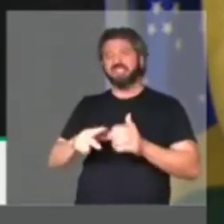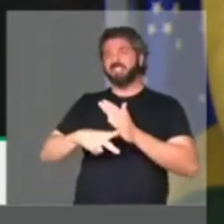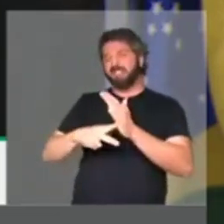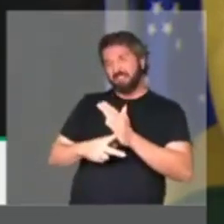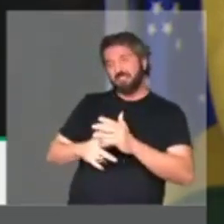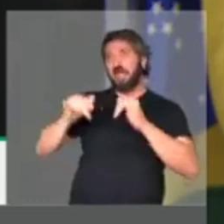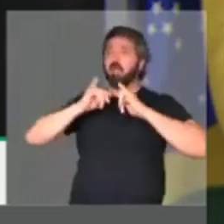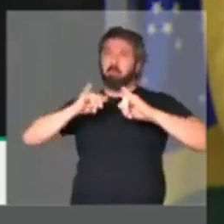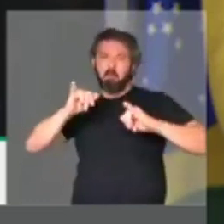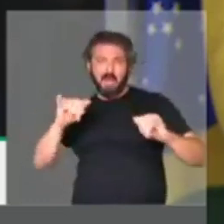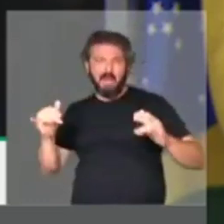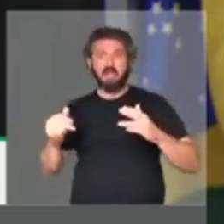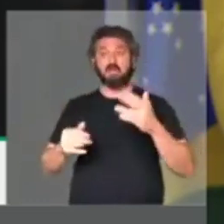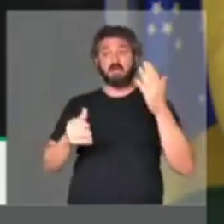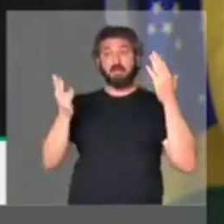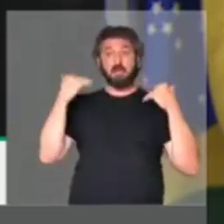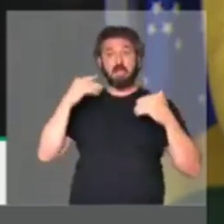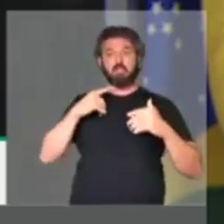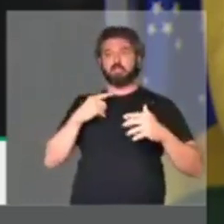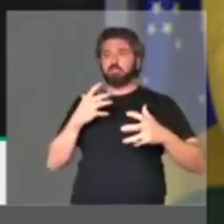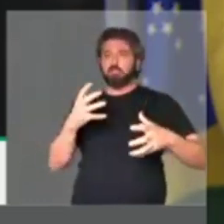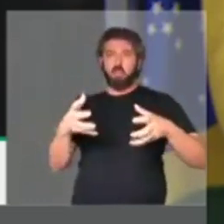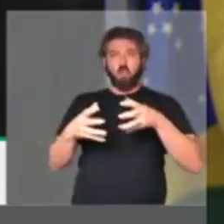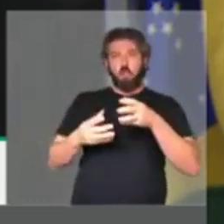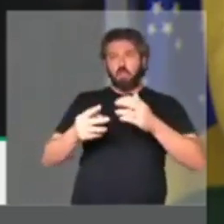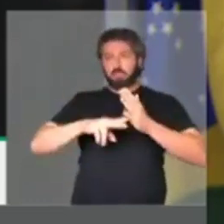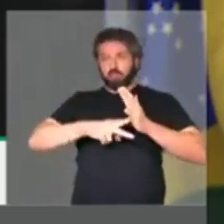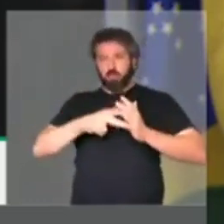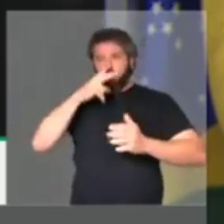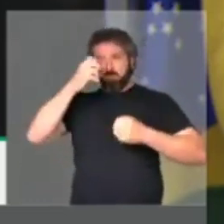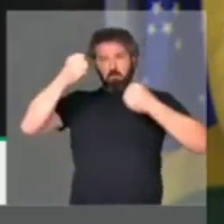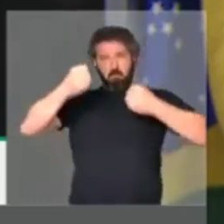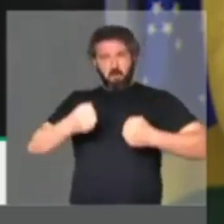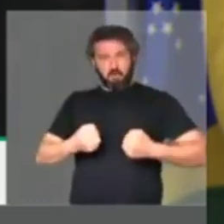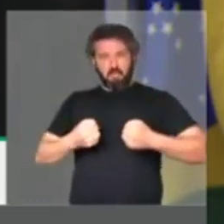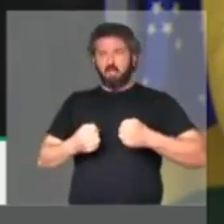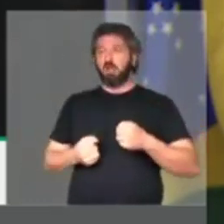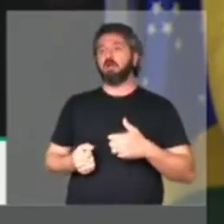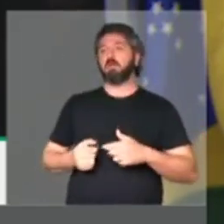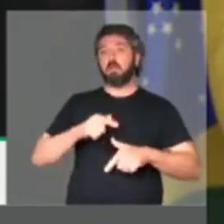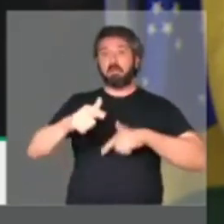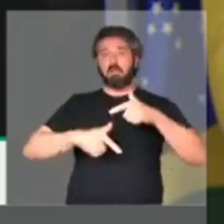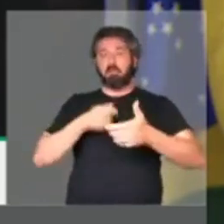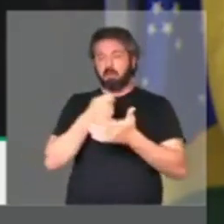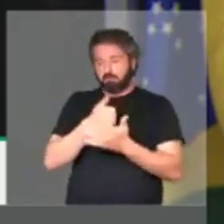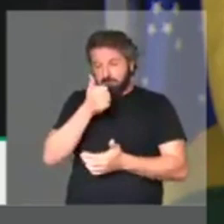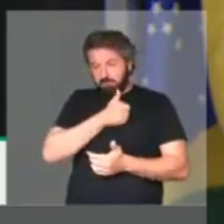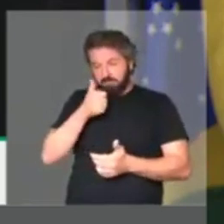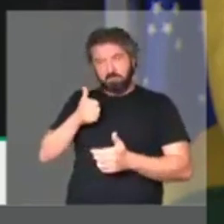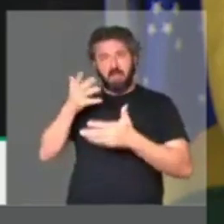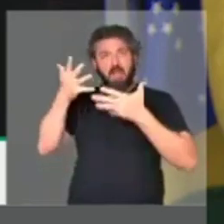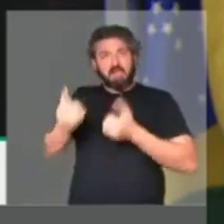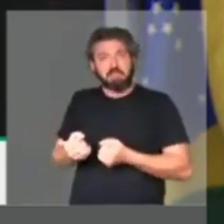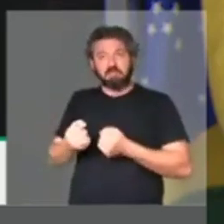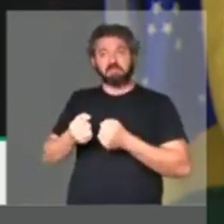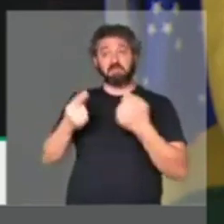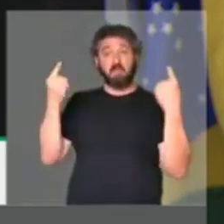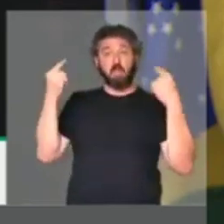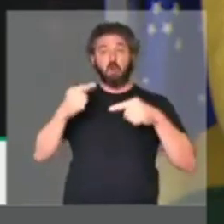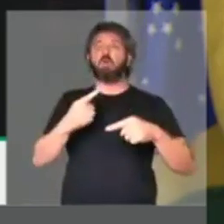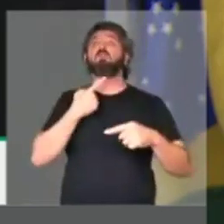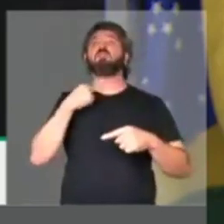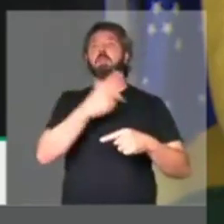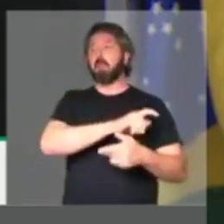sindicatos, com a propaganda, quando ainda tinha uma máquina sindical poderosa, quando ainda os trabalhadores eram obrigados a financiar, contra a sua